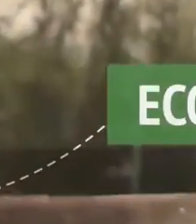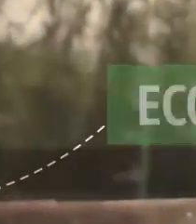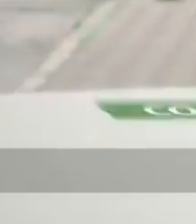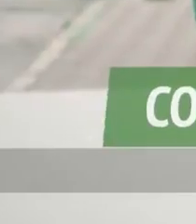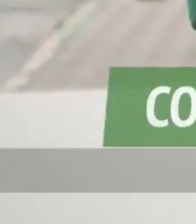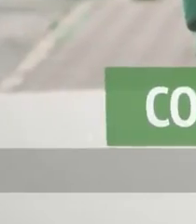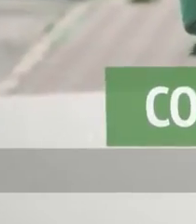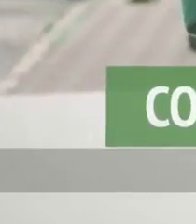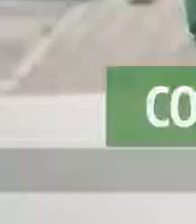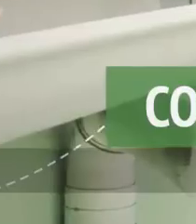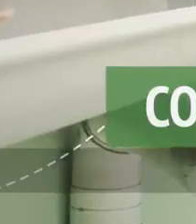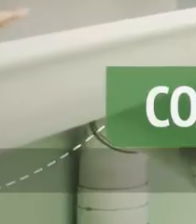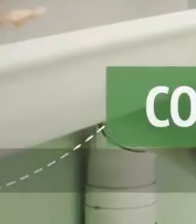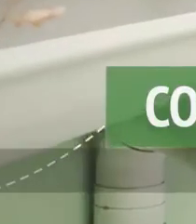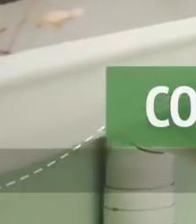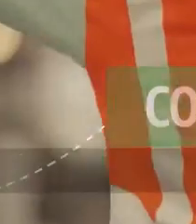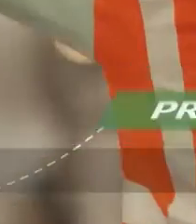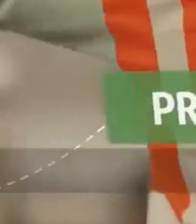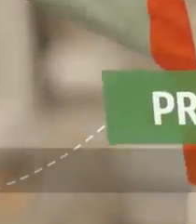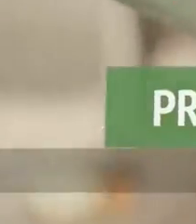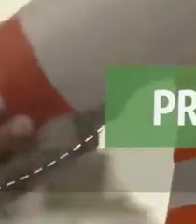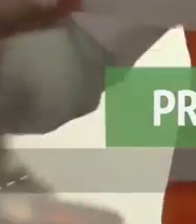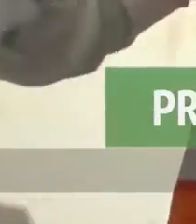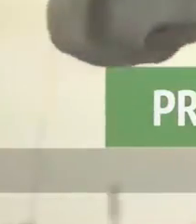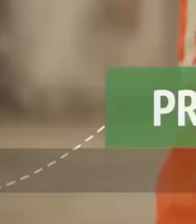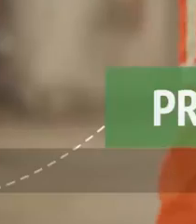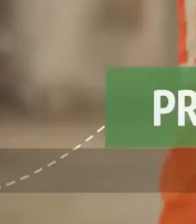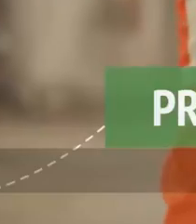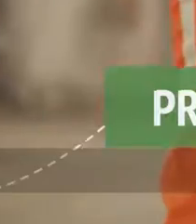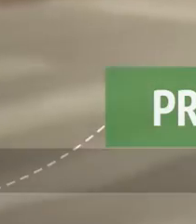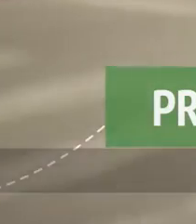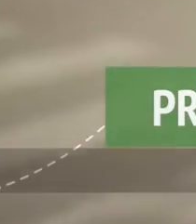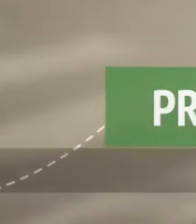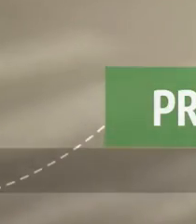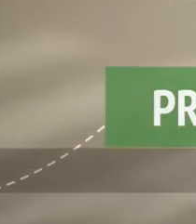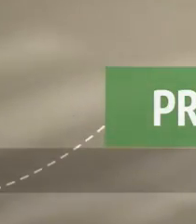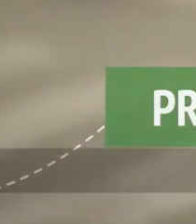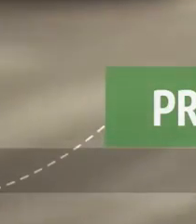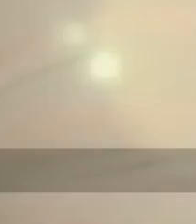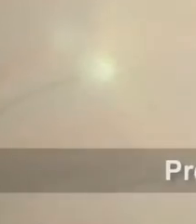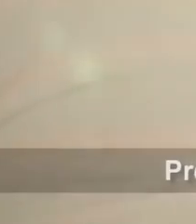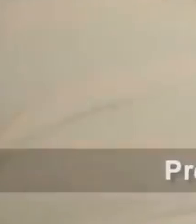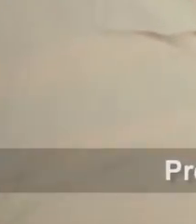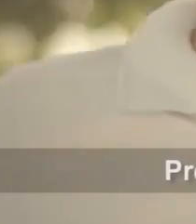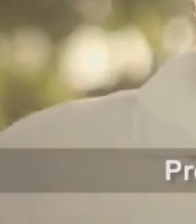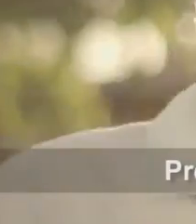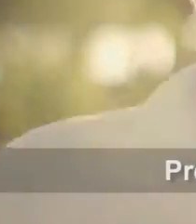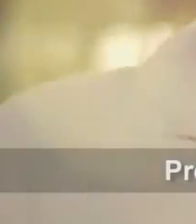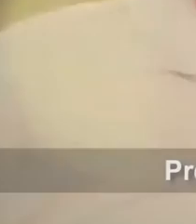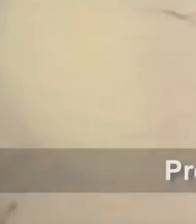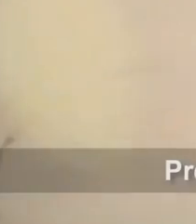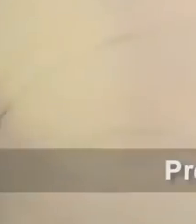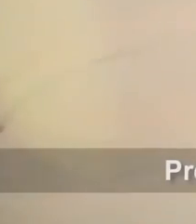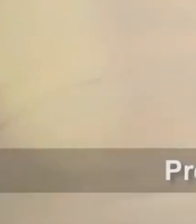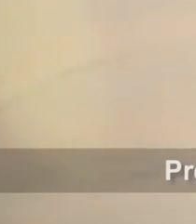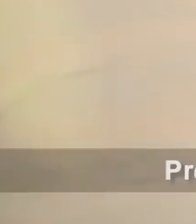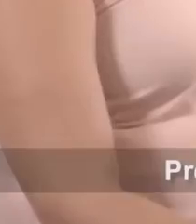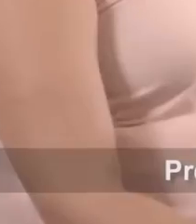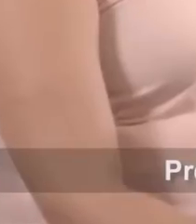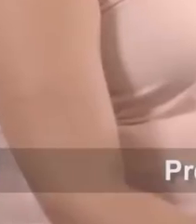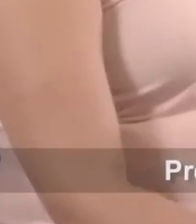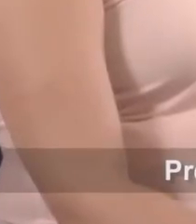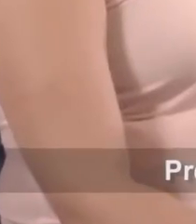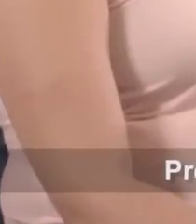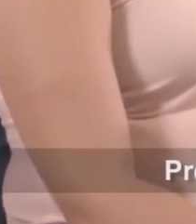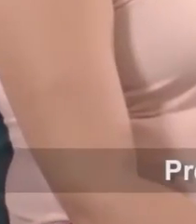Ecopontos Combate a dengue E prevenir acidentes no trânsito Prefeitura e você, uma